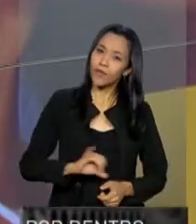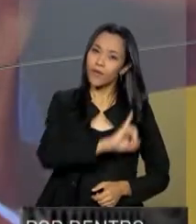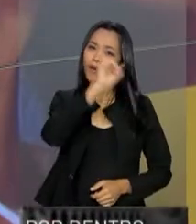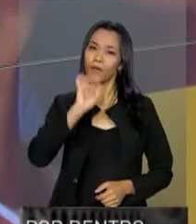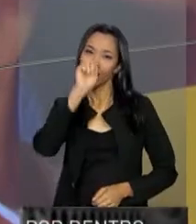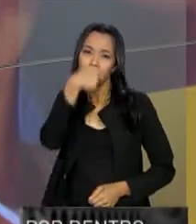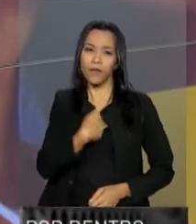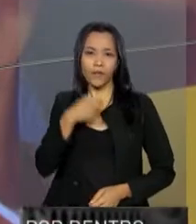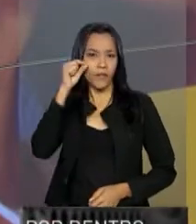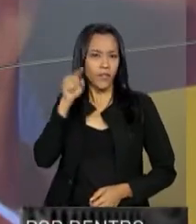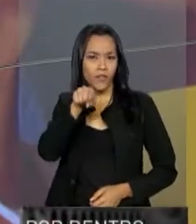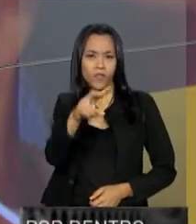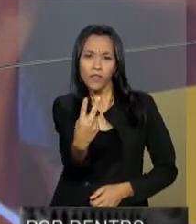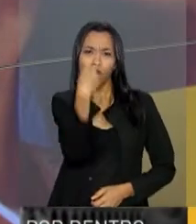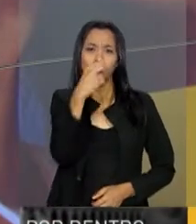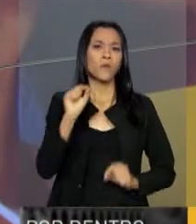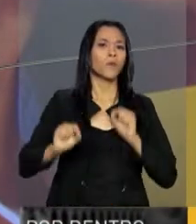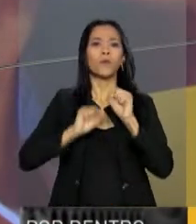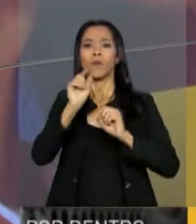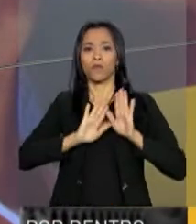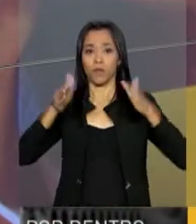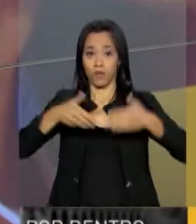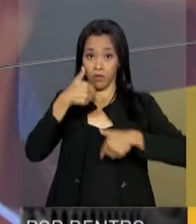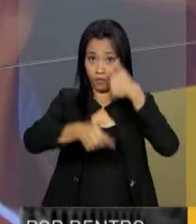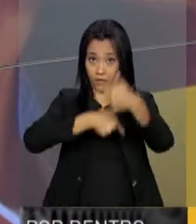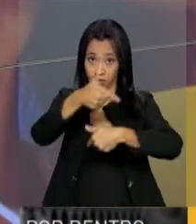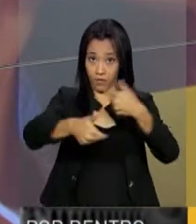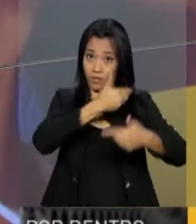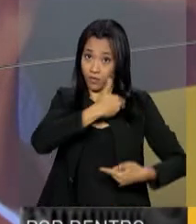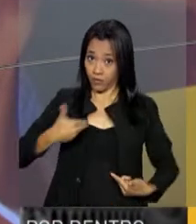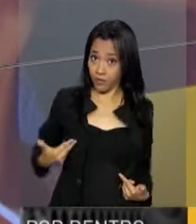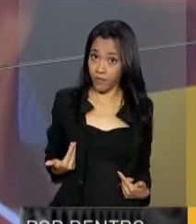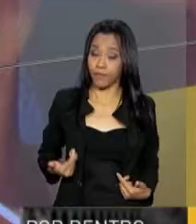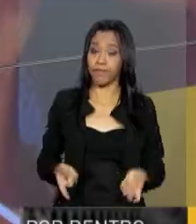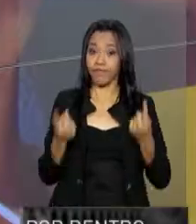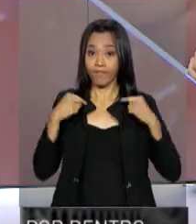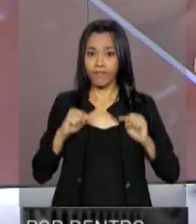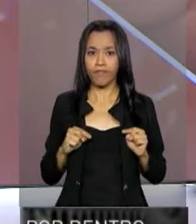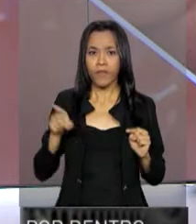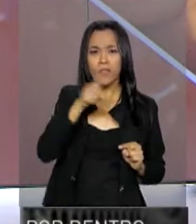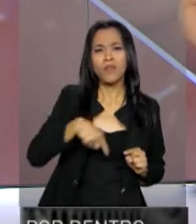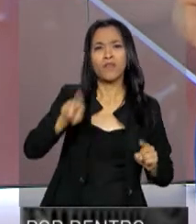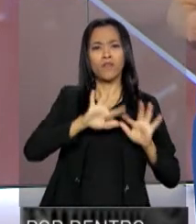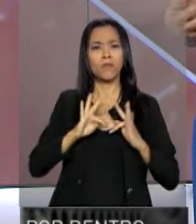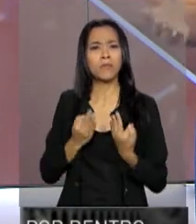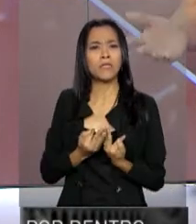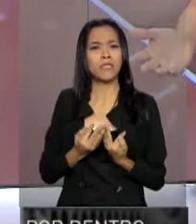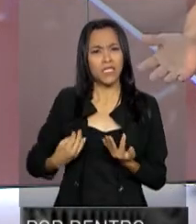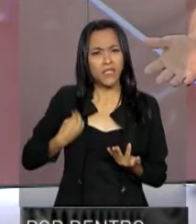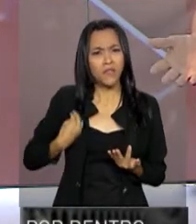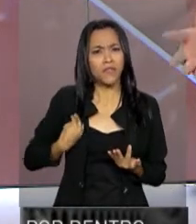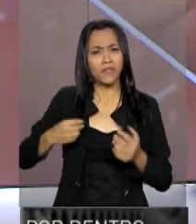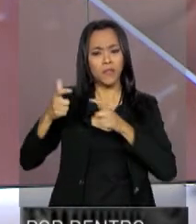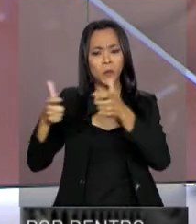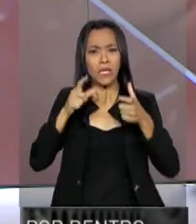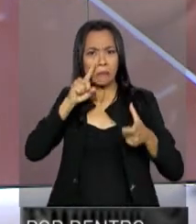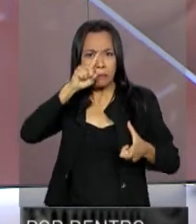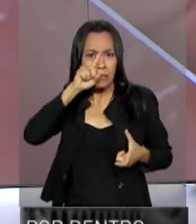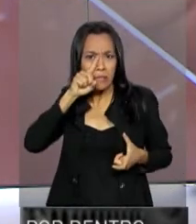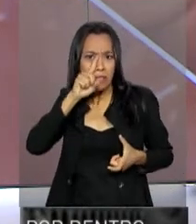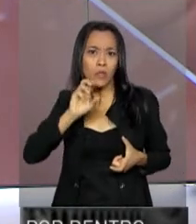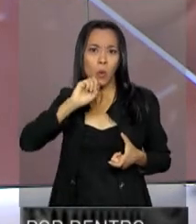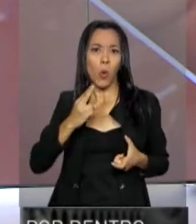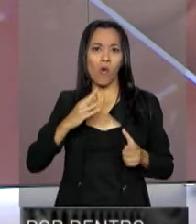Olá, sou Carla Vattier e você acompanha a partir de agora o programa Por Dentro do Governo. Famílias que vivem em áreas de risco ou em